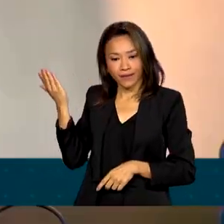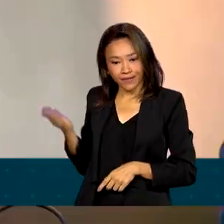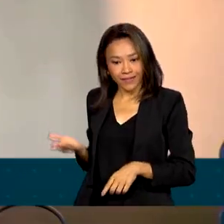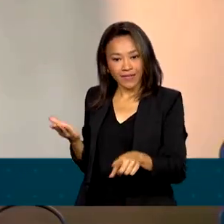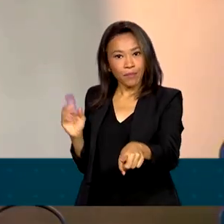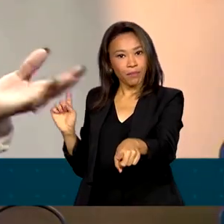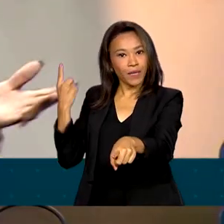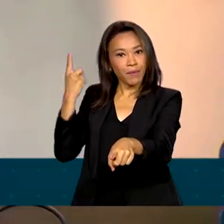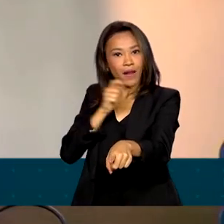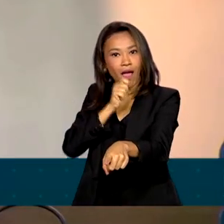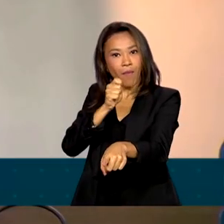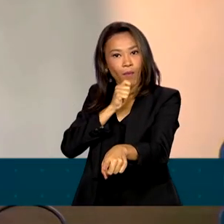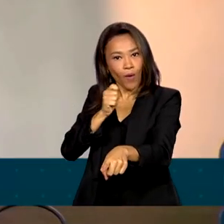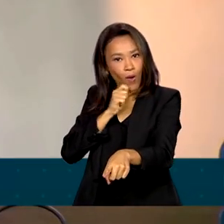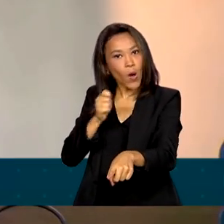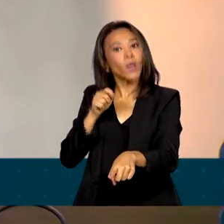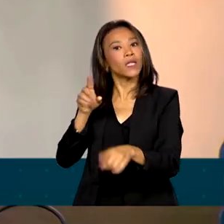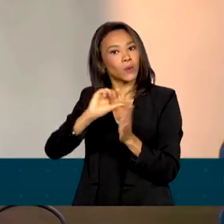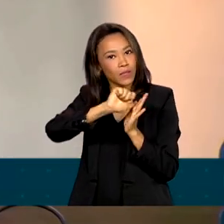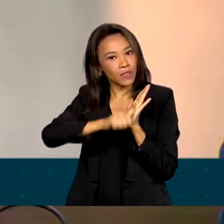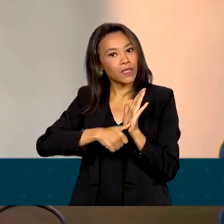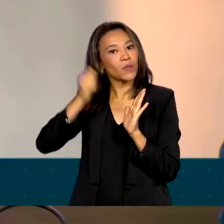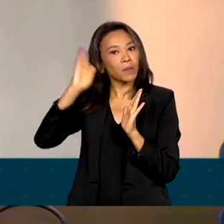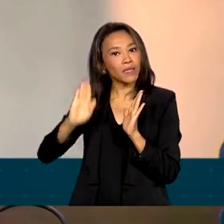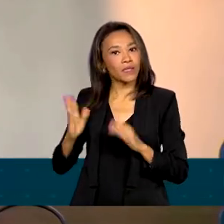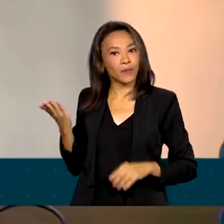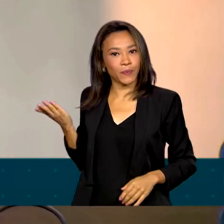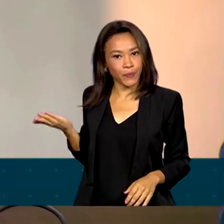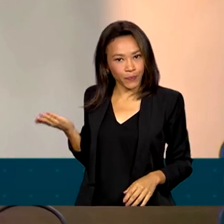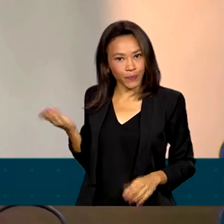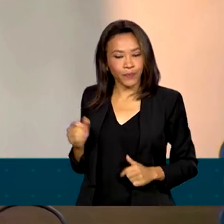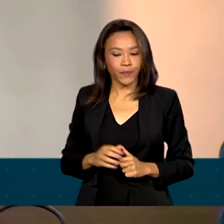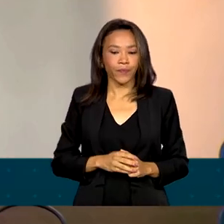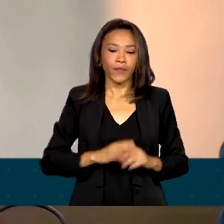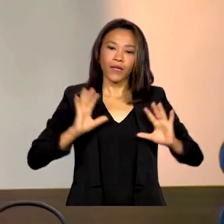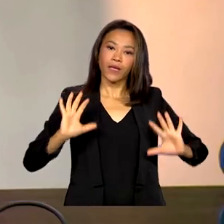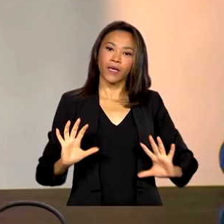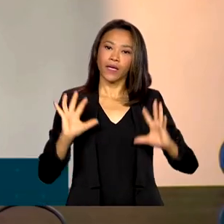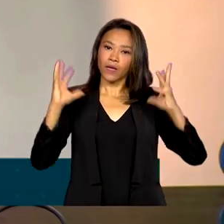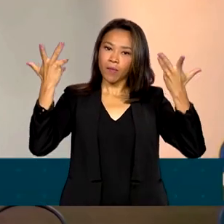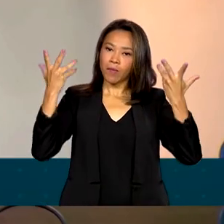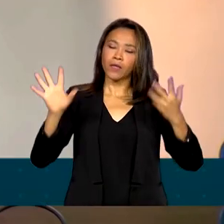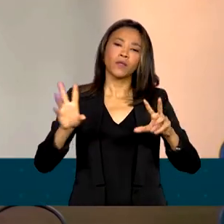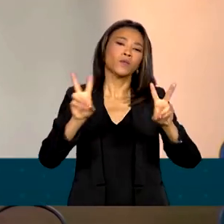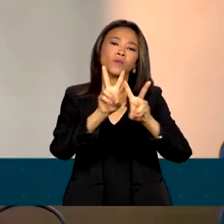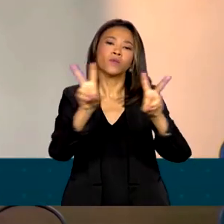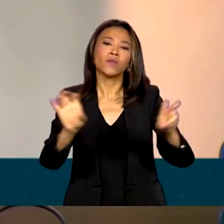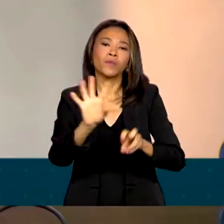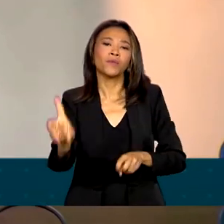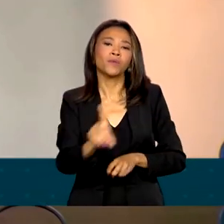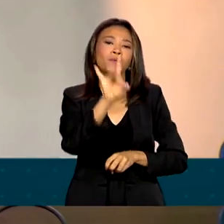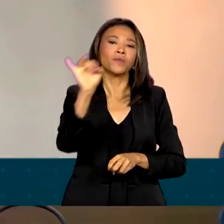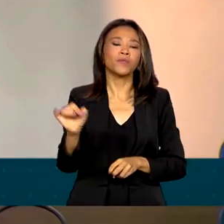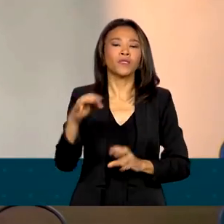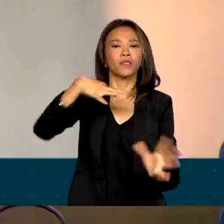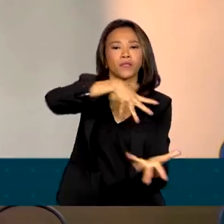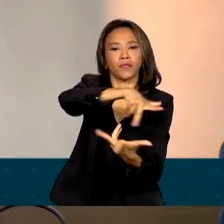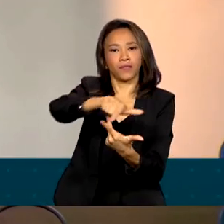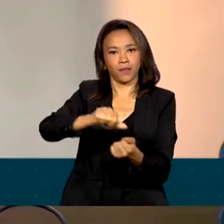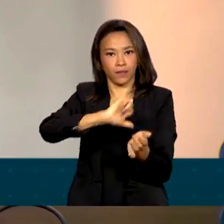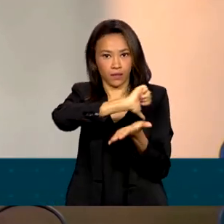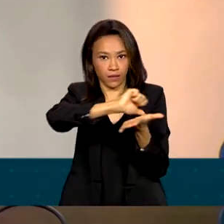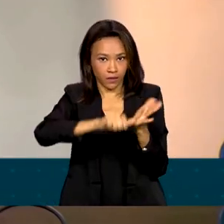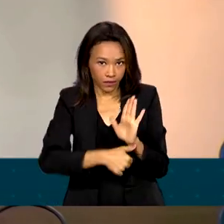primeira repórter com síndrome de Down no Brasil. Em comemoração sobre o Dia Internacional da Síndrome de Down,